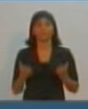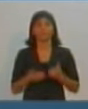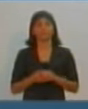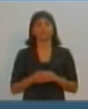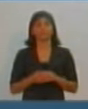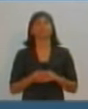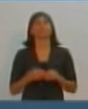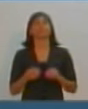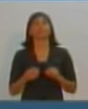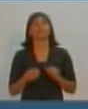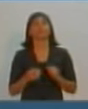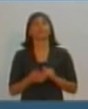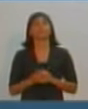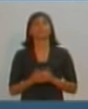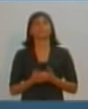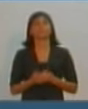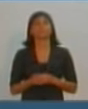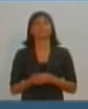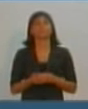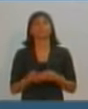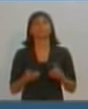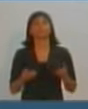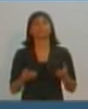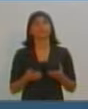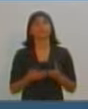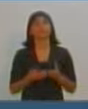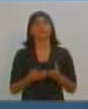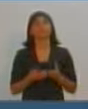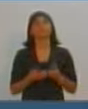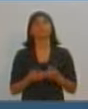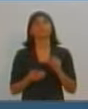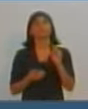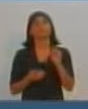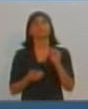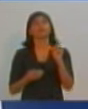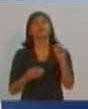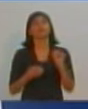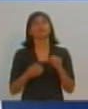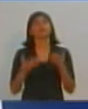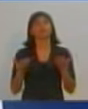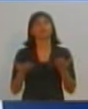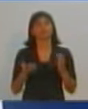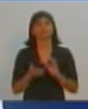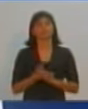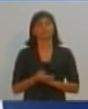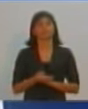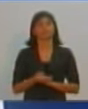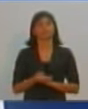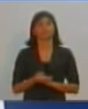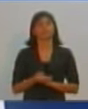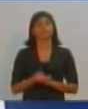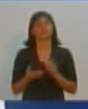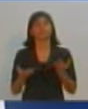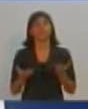o senhor é quem começa com a pergunta. E para qual candidato o senhor pergunta? 30 segundos também.